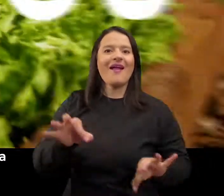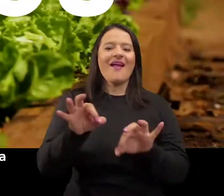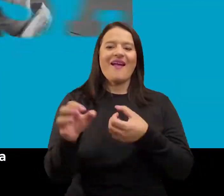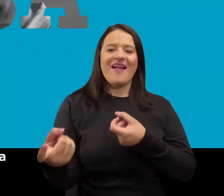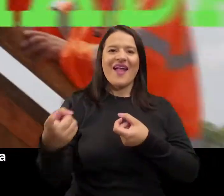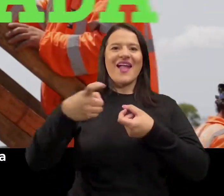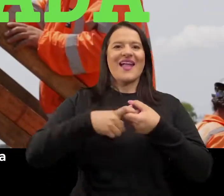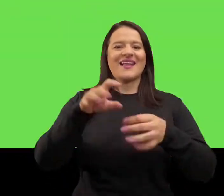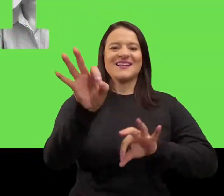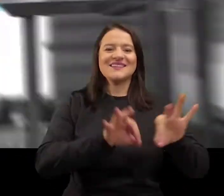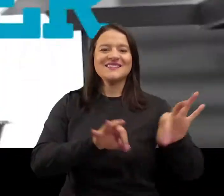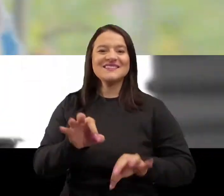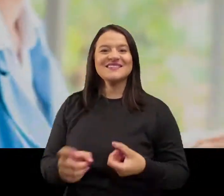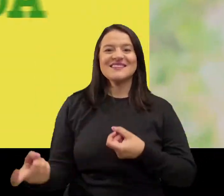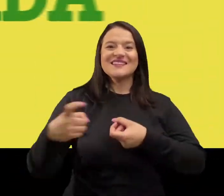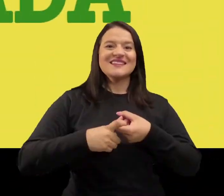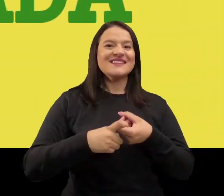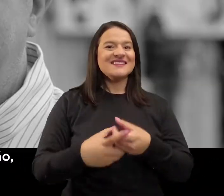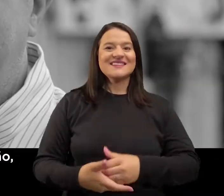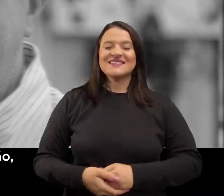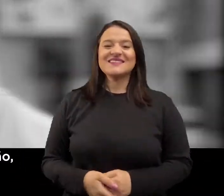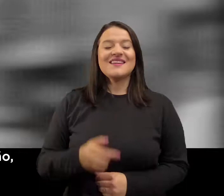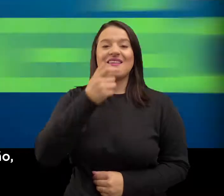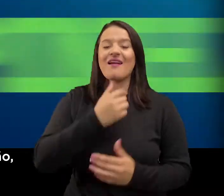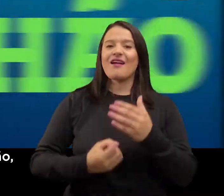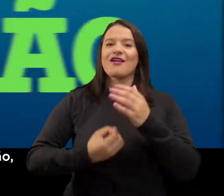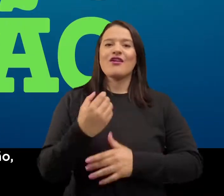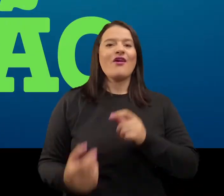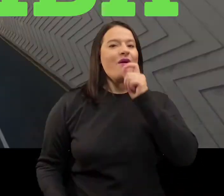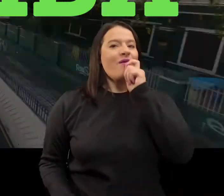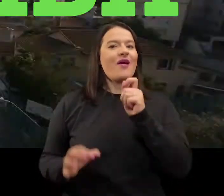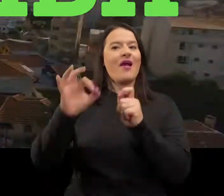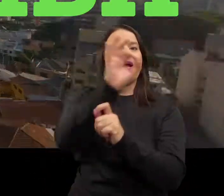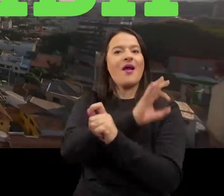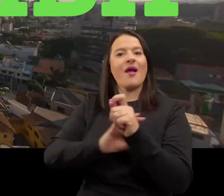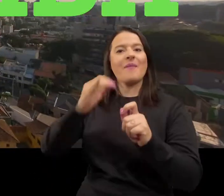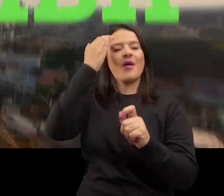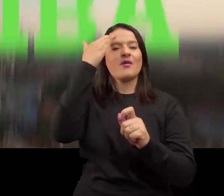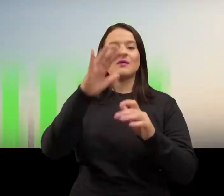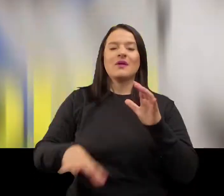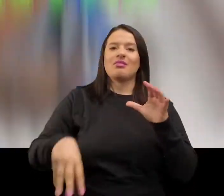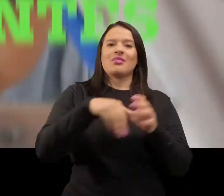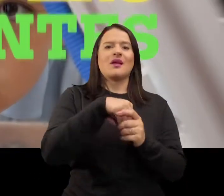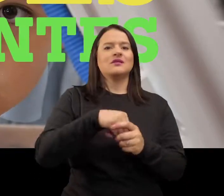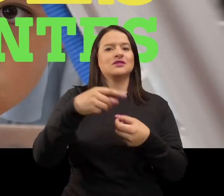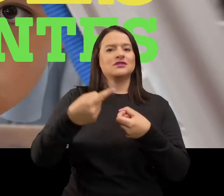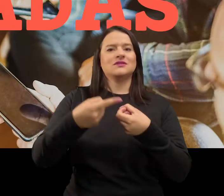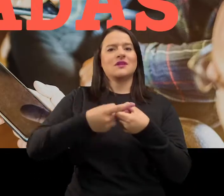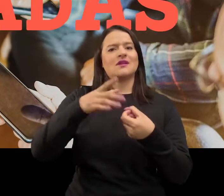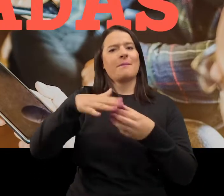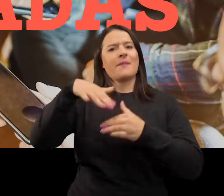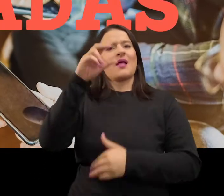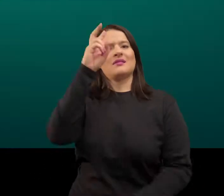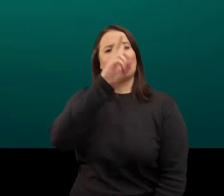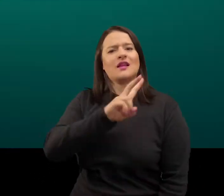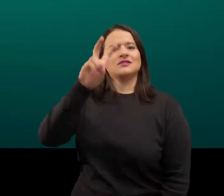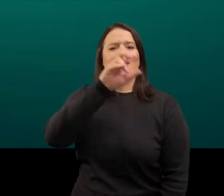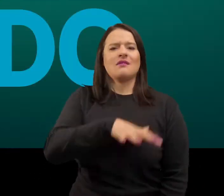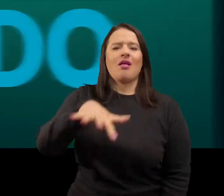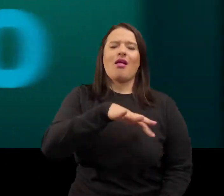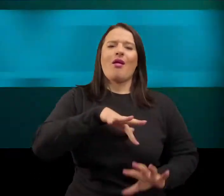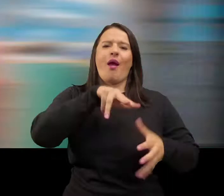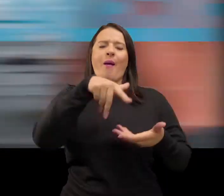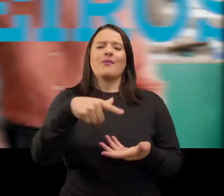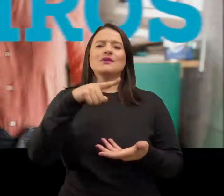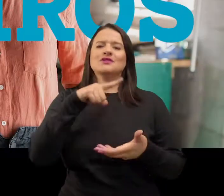Quem deixou a casa arrumada vai fazer a retomada. O Greco criou o Vale do Pião, que colocou Curitiba entre as cidades mais inteligentes e conectadas do Brasil